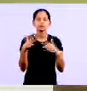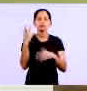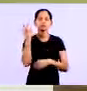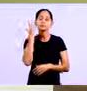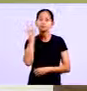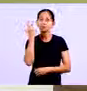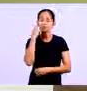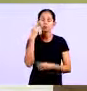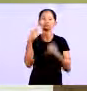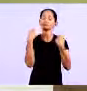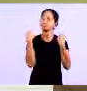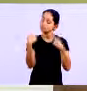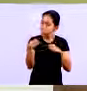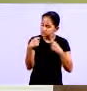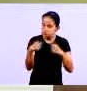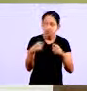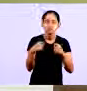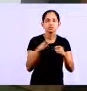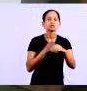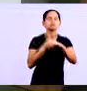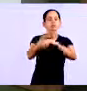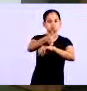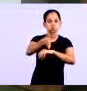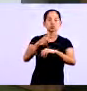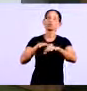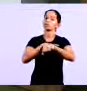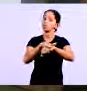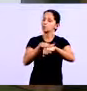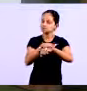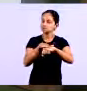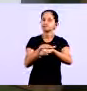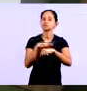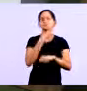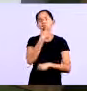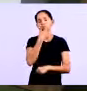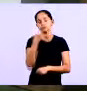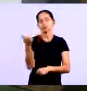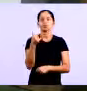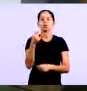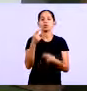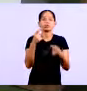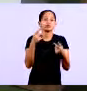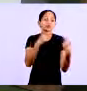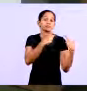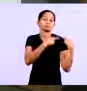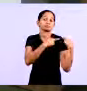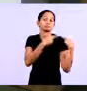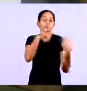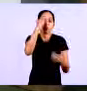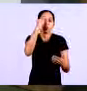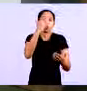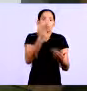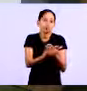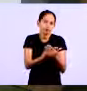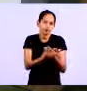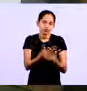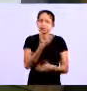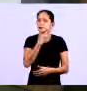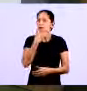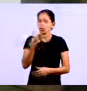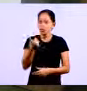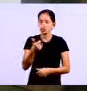tem, você tem que buscar, você pode buscar essa negociação e consegue. Isso aumenta a credibilidade da empresa, né? Com certeza. Isso é muito importante, tá?